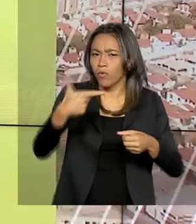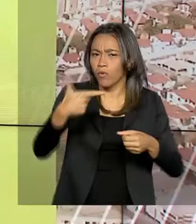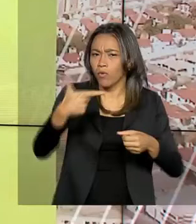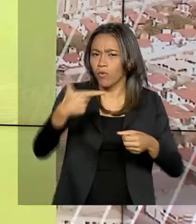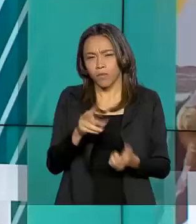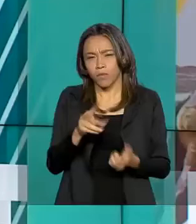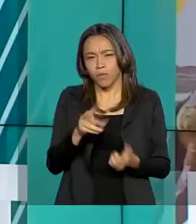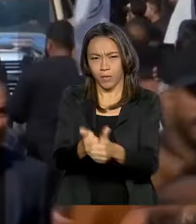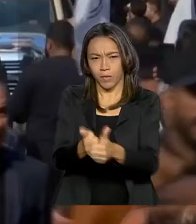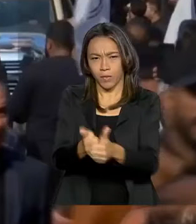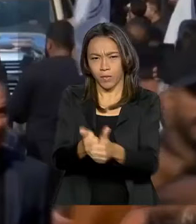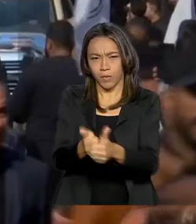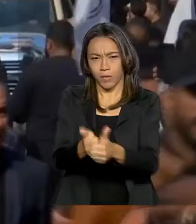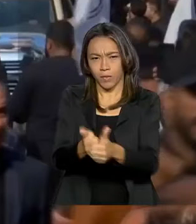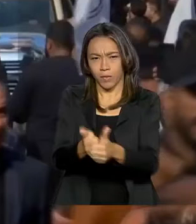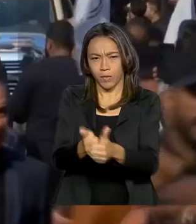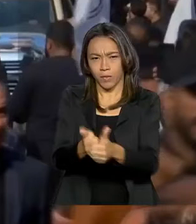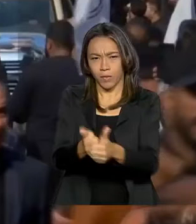Pablo Mundin.